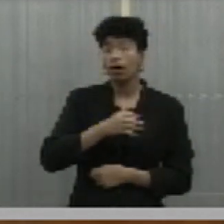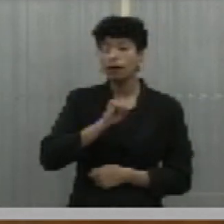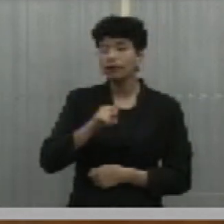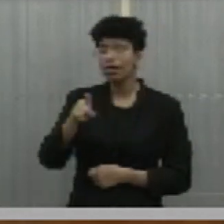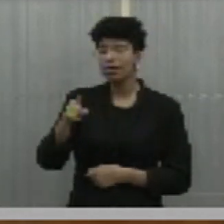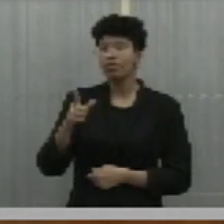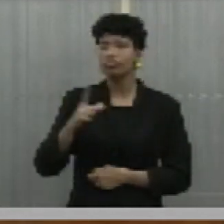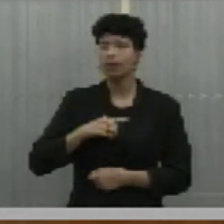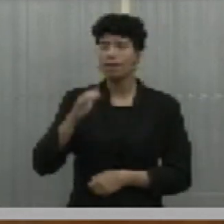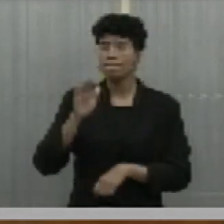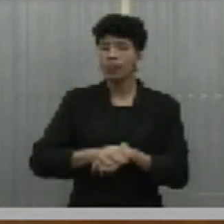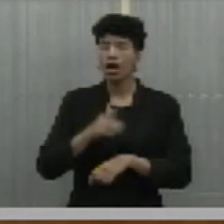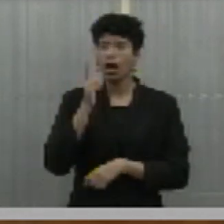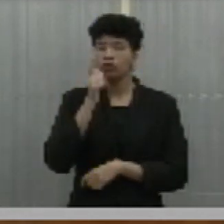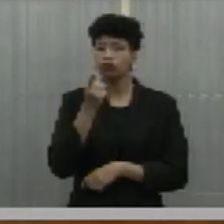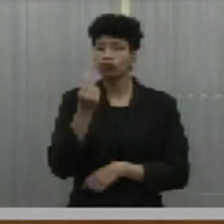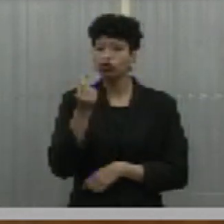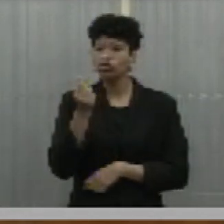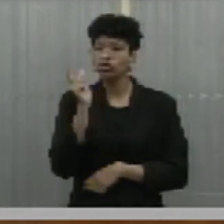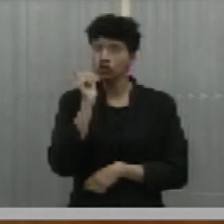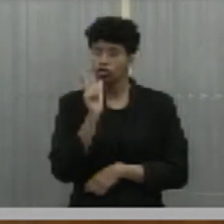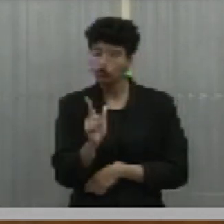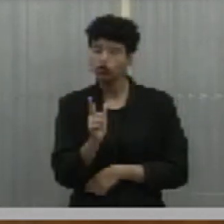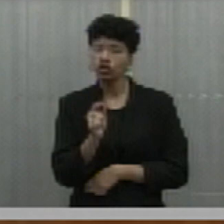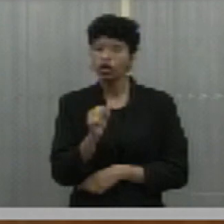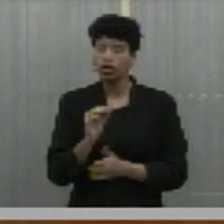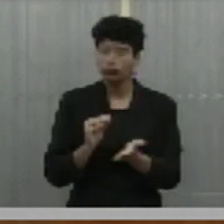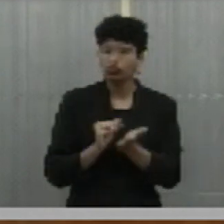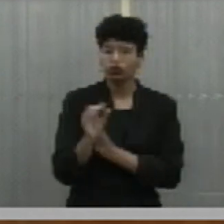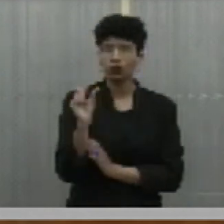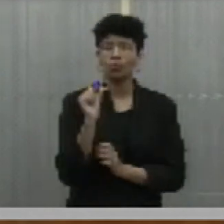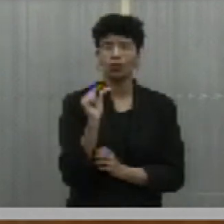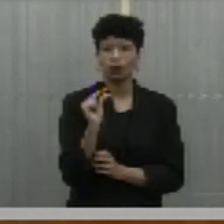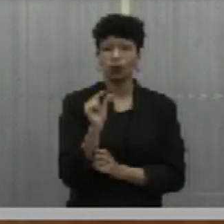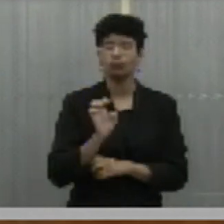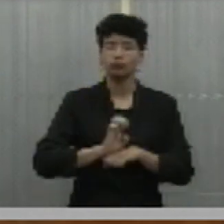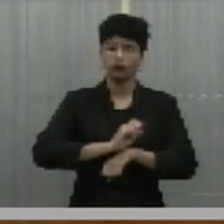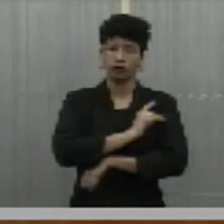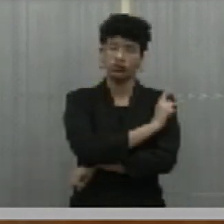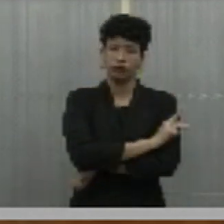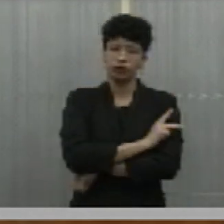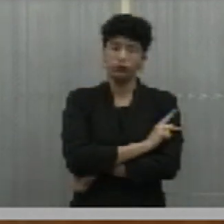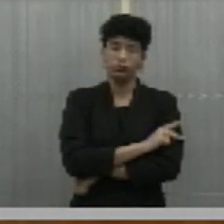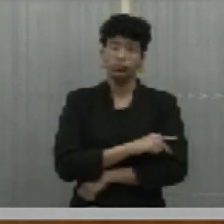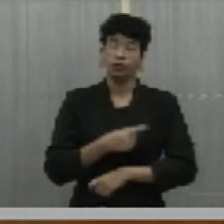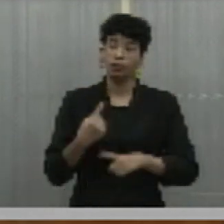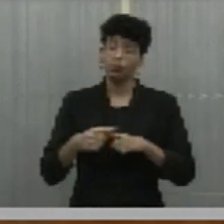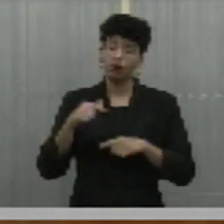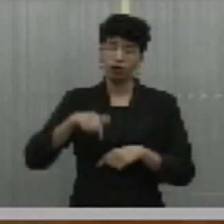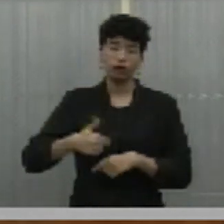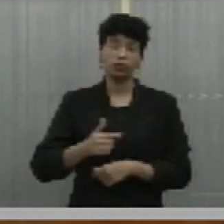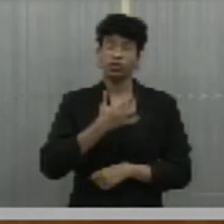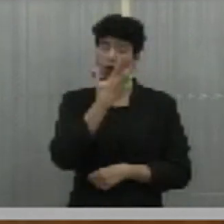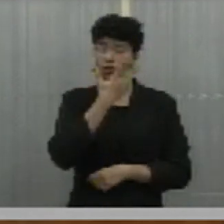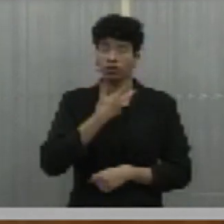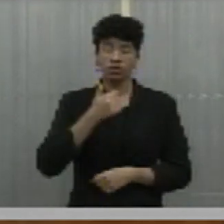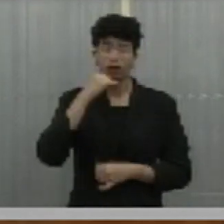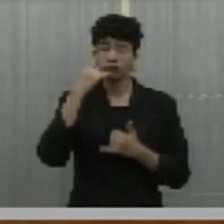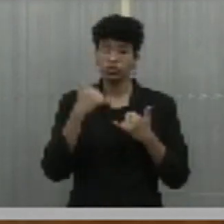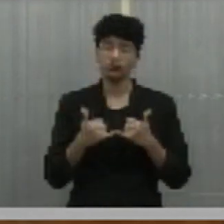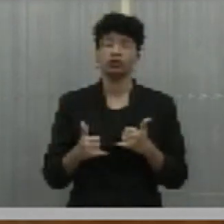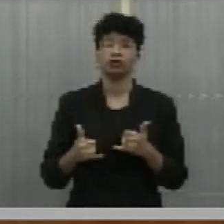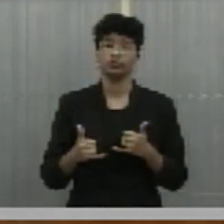ganham muito e investe pouco no Piauí para que a gente pudesse ter uma energia de qualidade. O outro ponto, seu presidente,